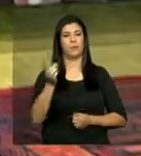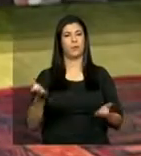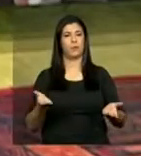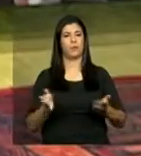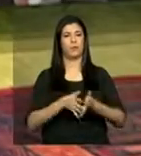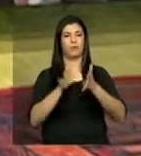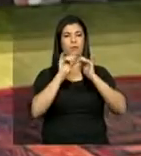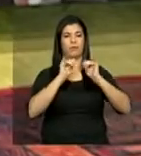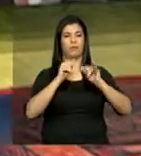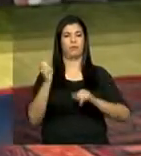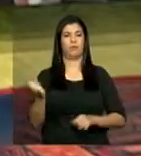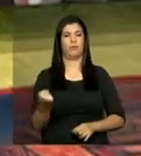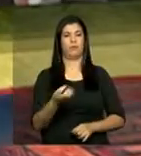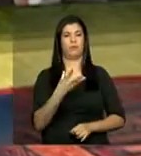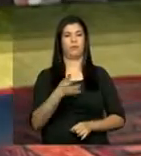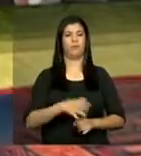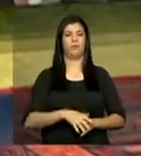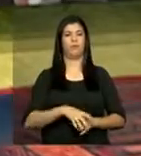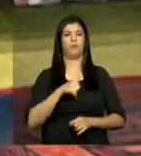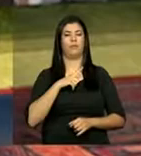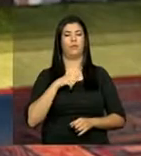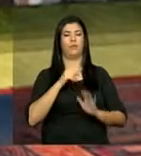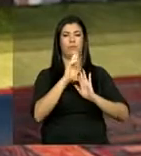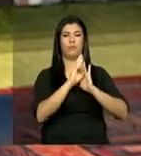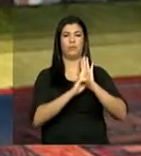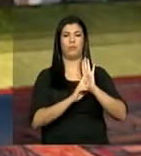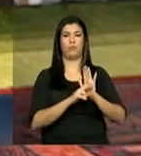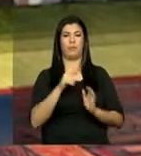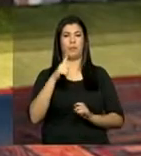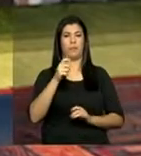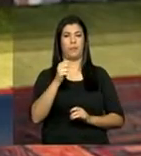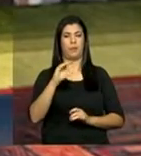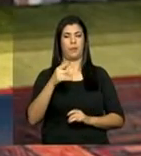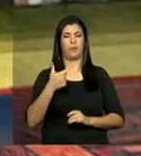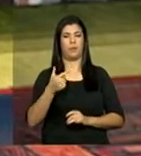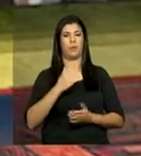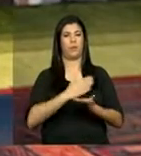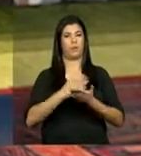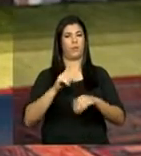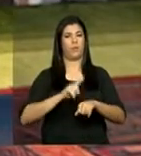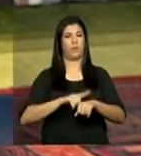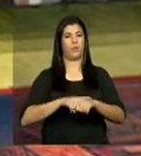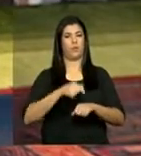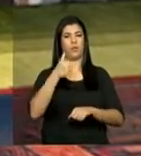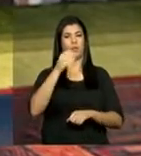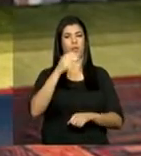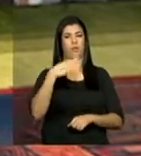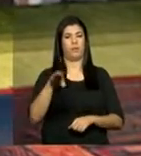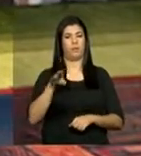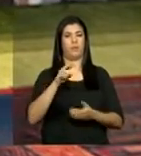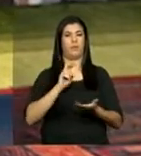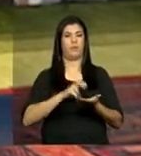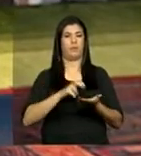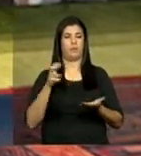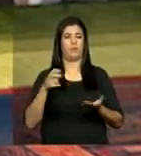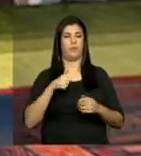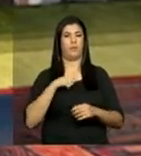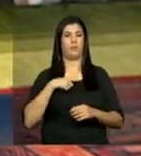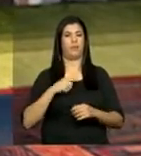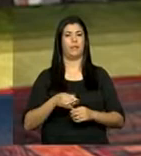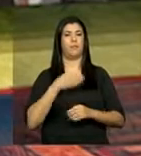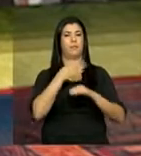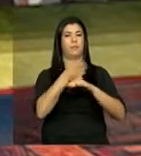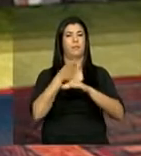divulgação desse novo balanço do PAC-2 está marcada para começar logo mais às 10h30 da manhã e deve contar com a